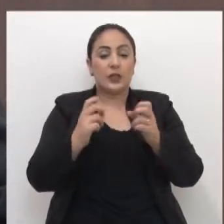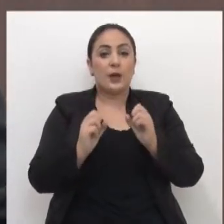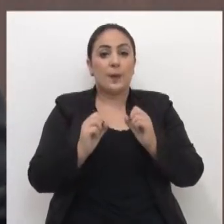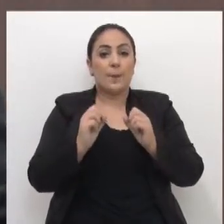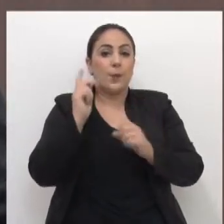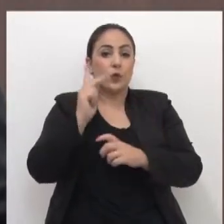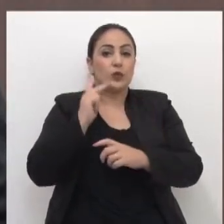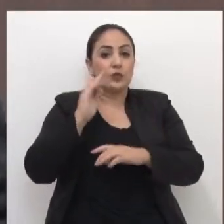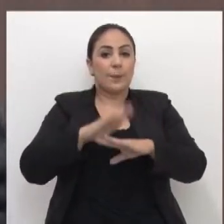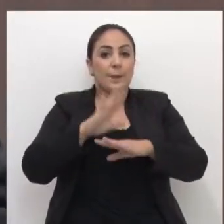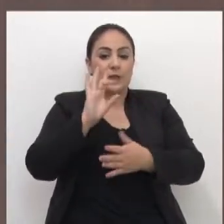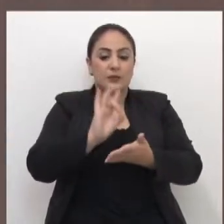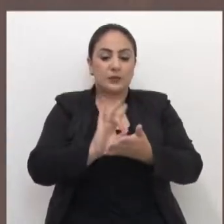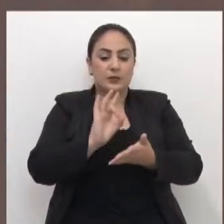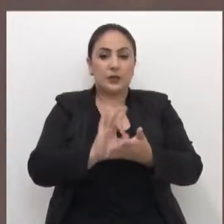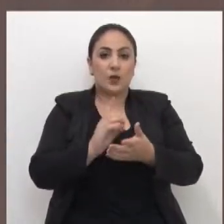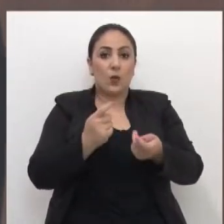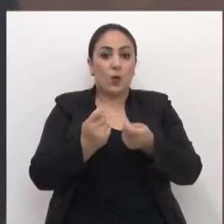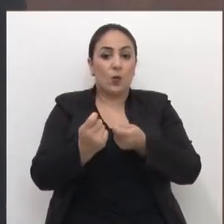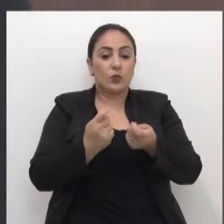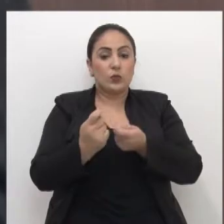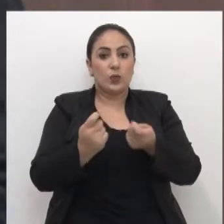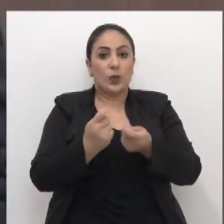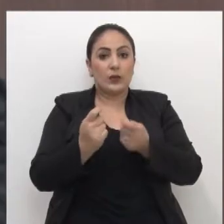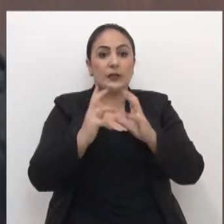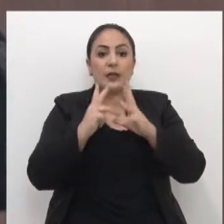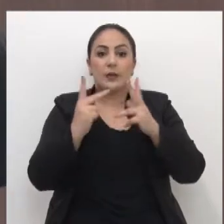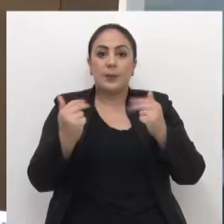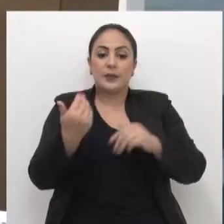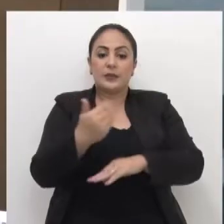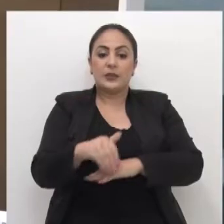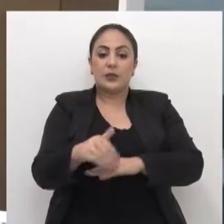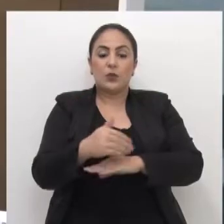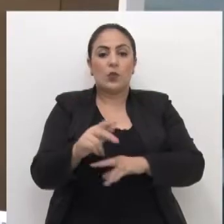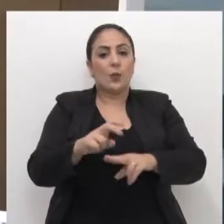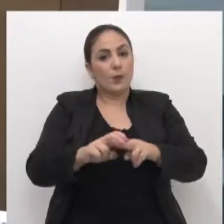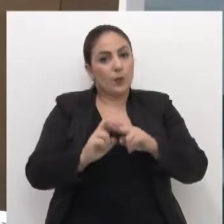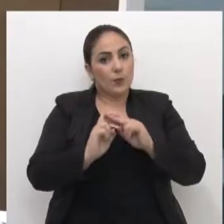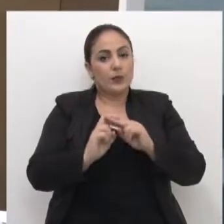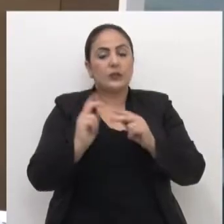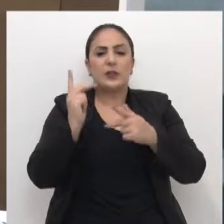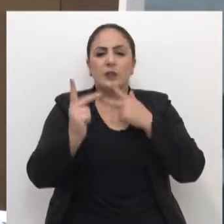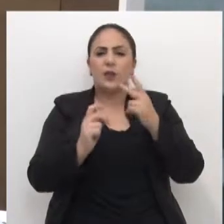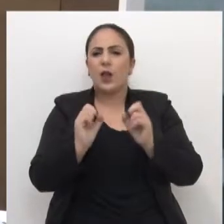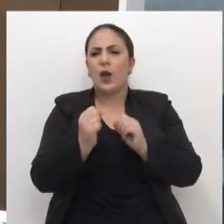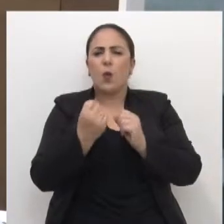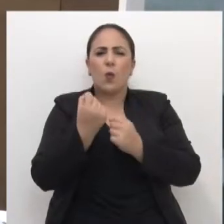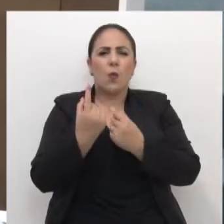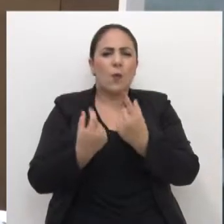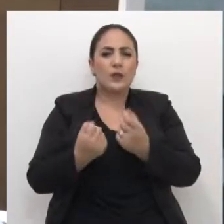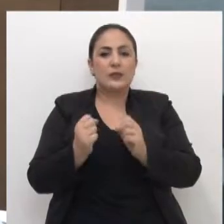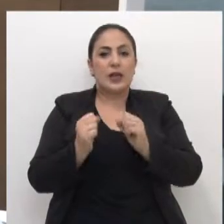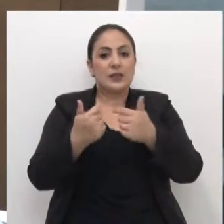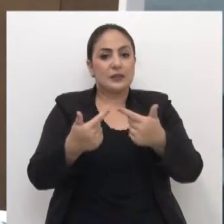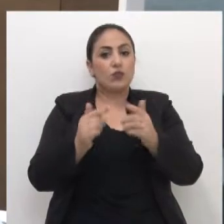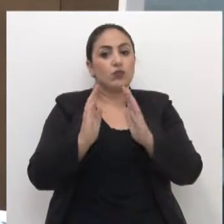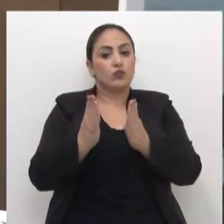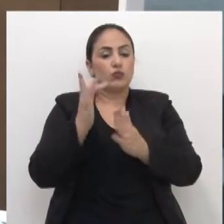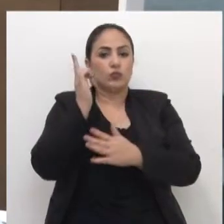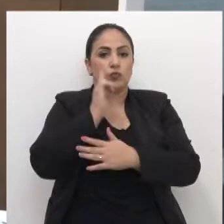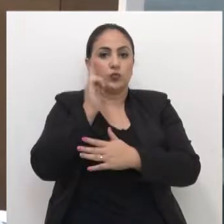mais eficazes para o controle de animais de rua. Por isso, ele destacou algumas ações já